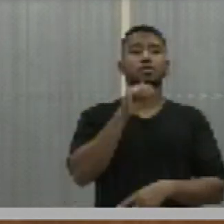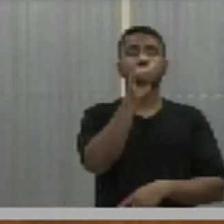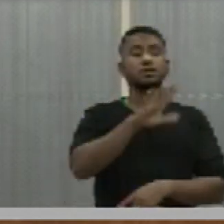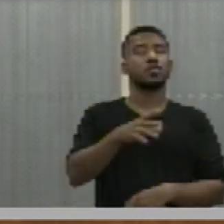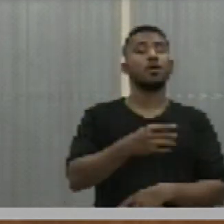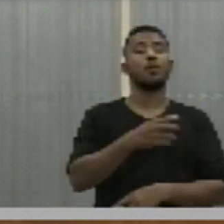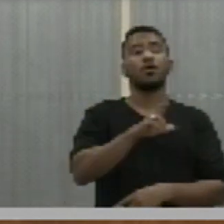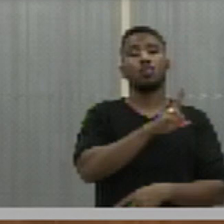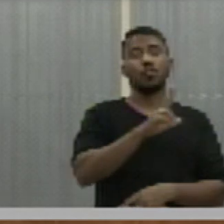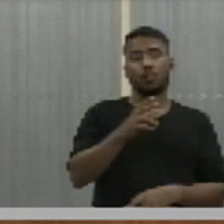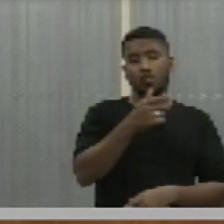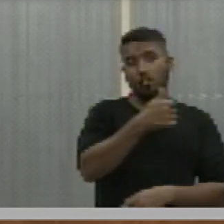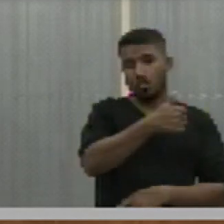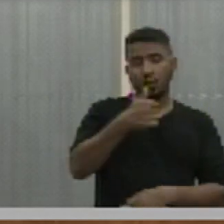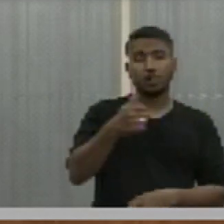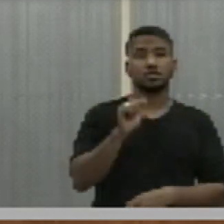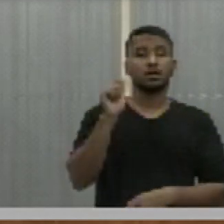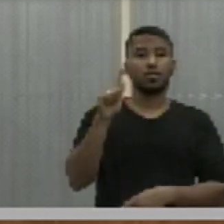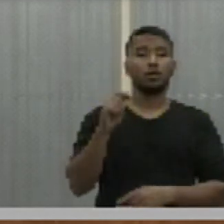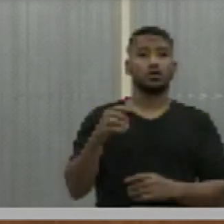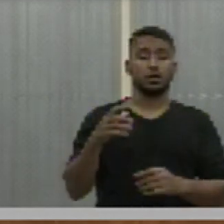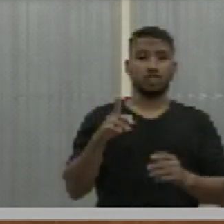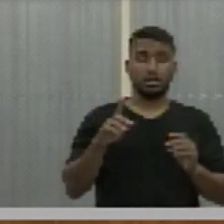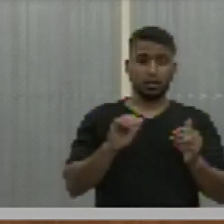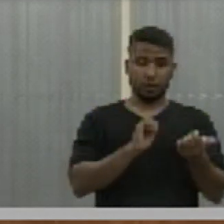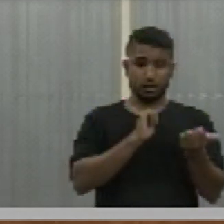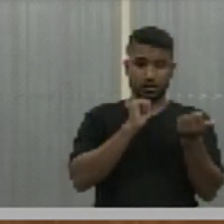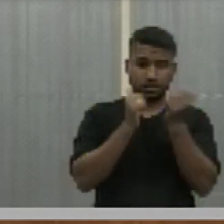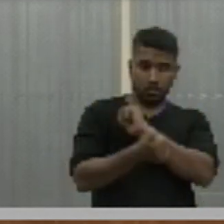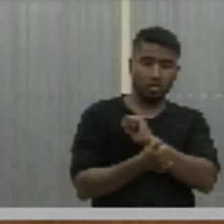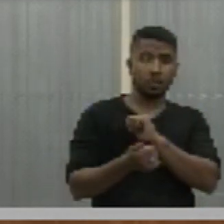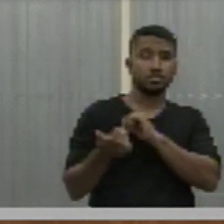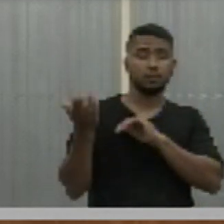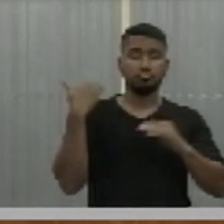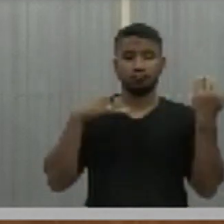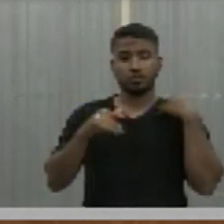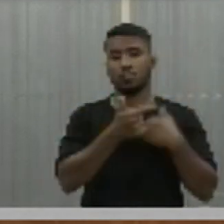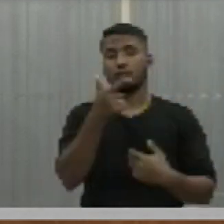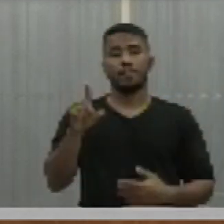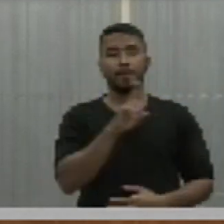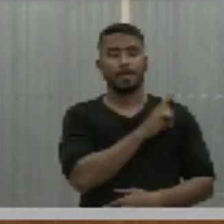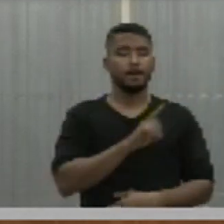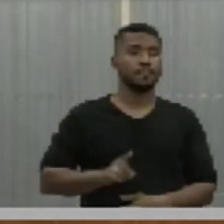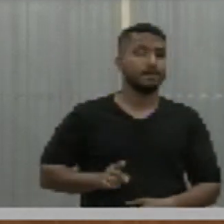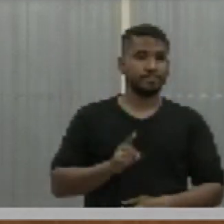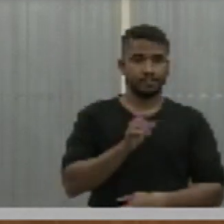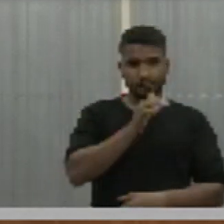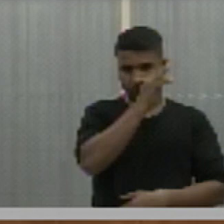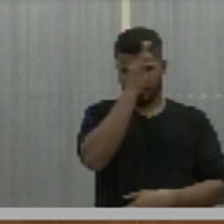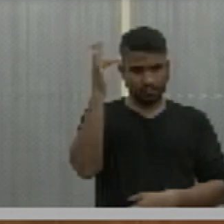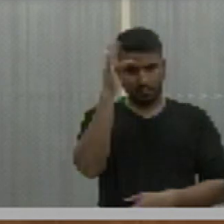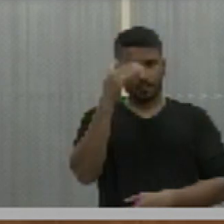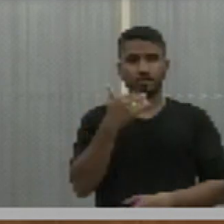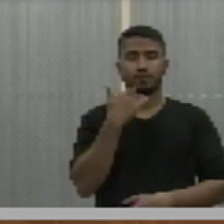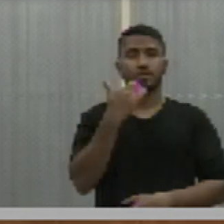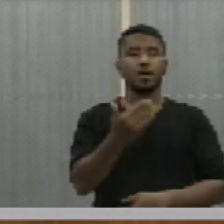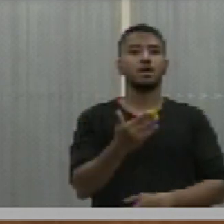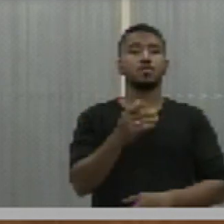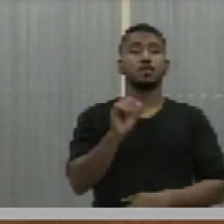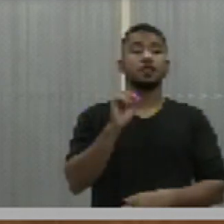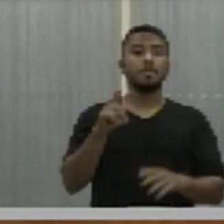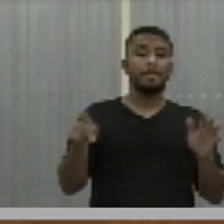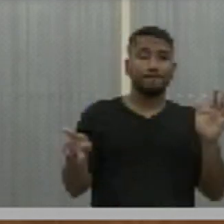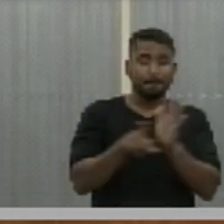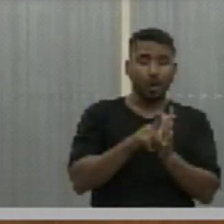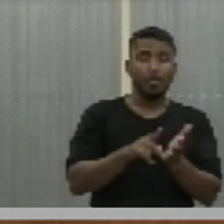11 de agosto, desporto e lazer. E de nº 1623, de autoria do deputado Franzé Silva, que determina que a durabilidade do